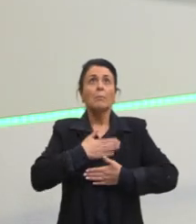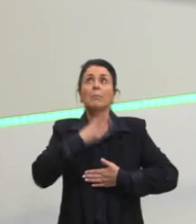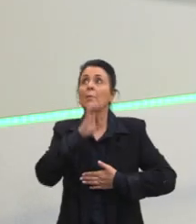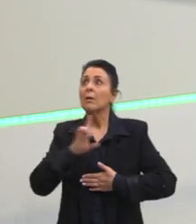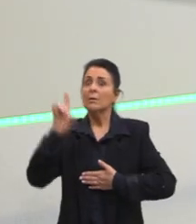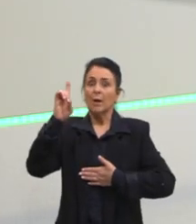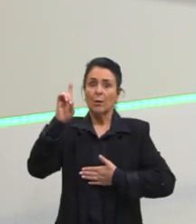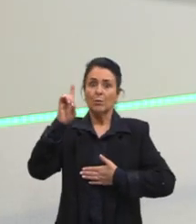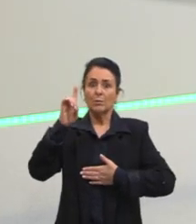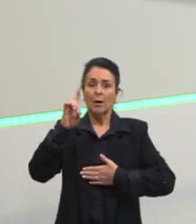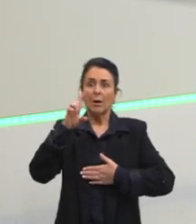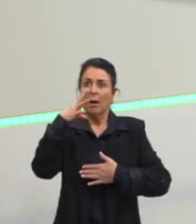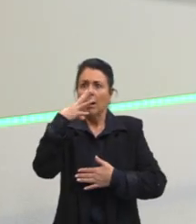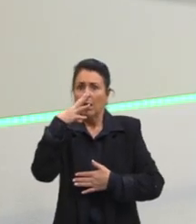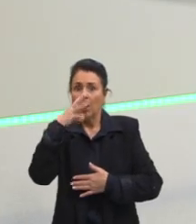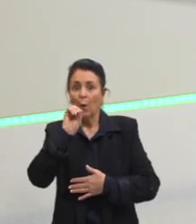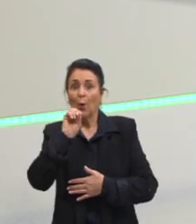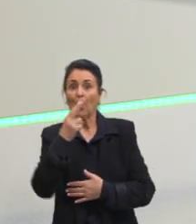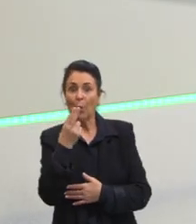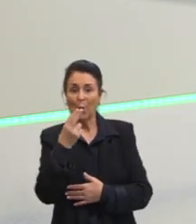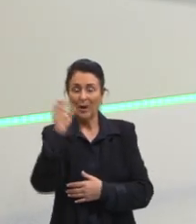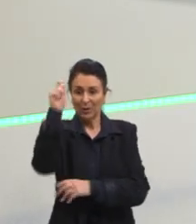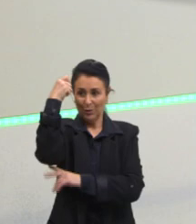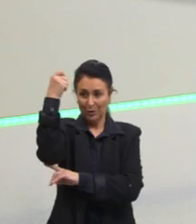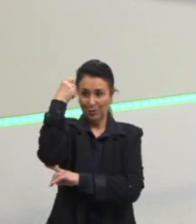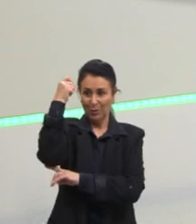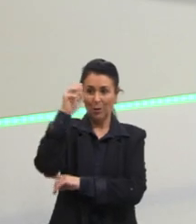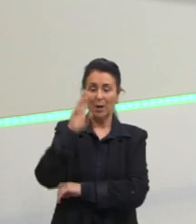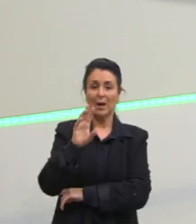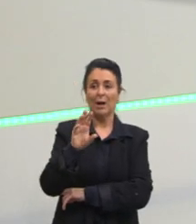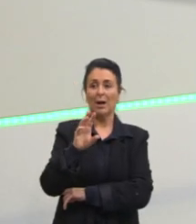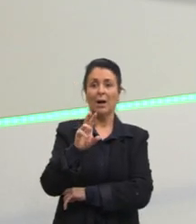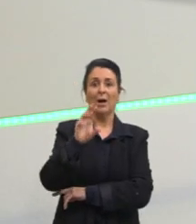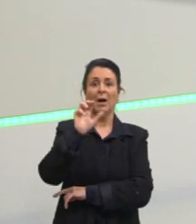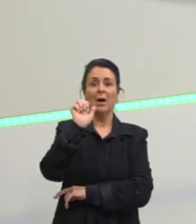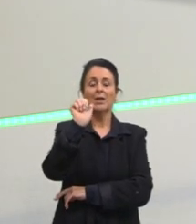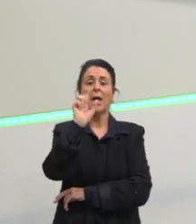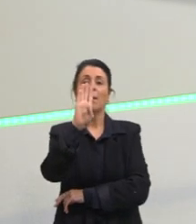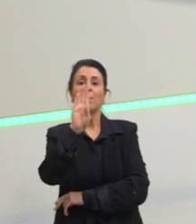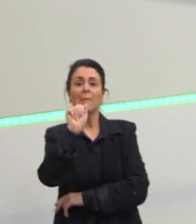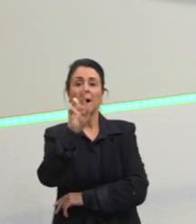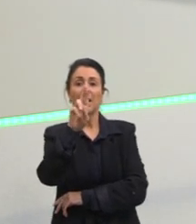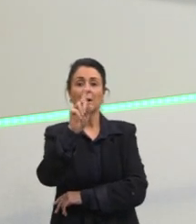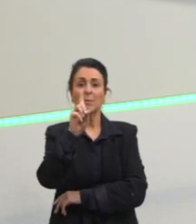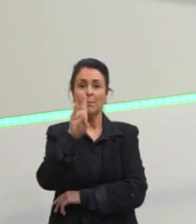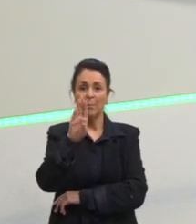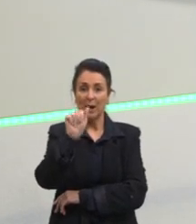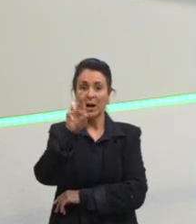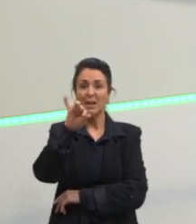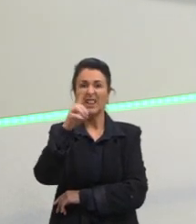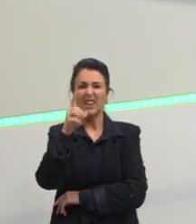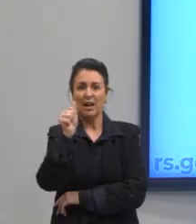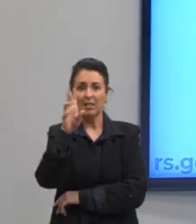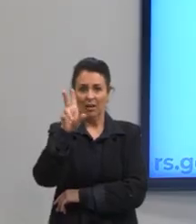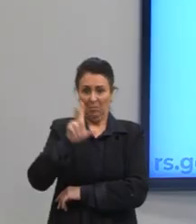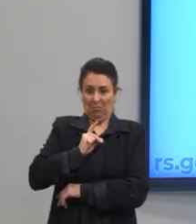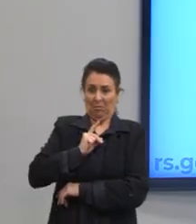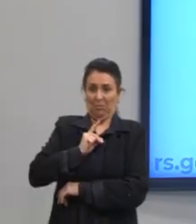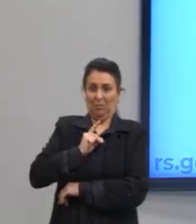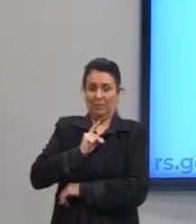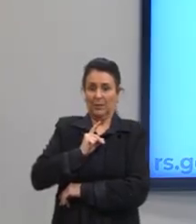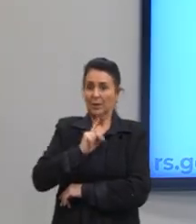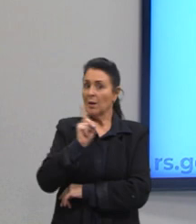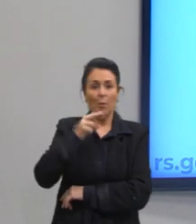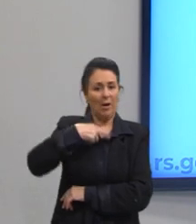Então, barbaridade. Então, o foco não está na religiosidade. Então, nós podemos já